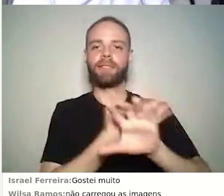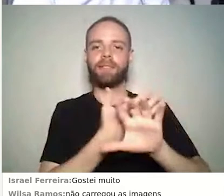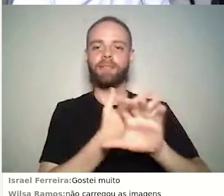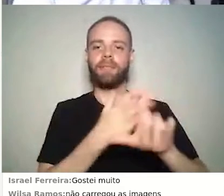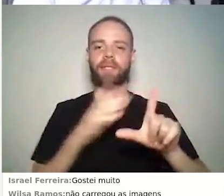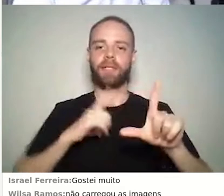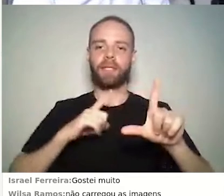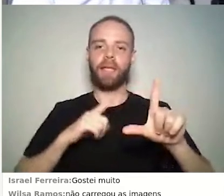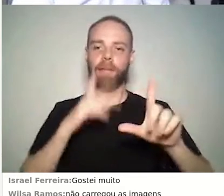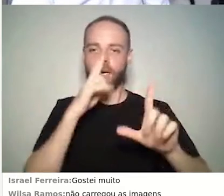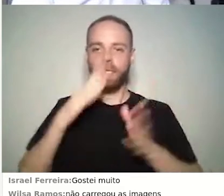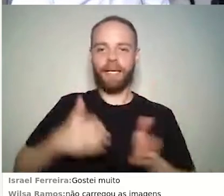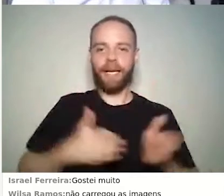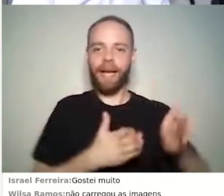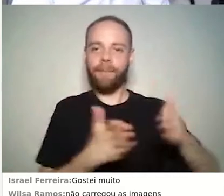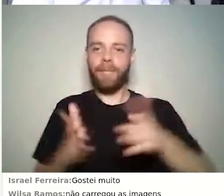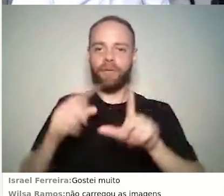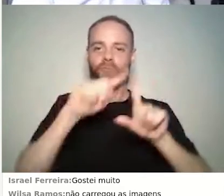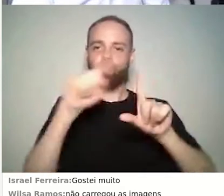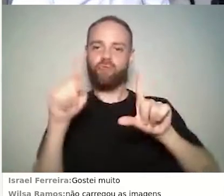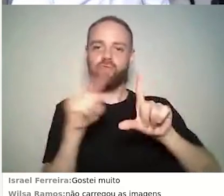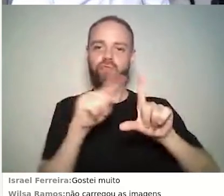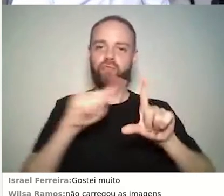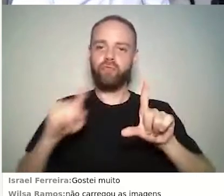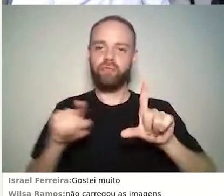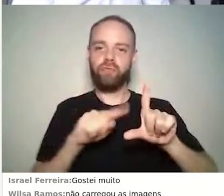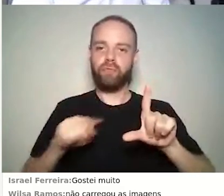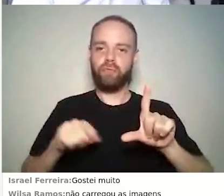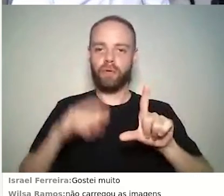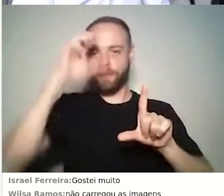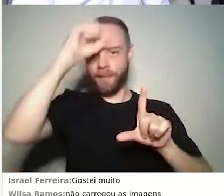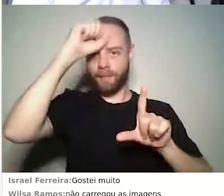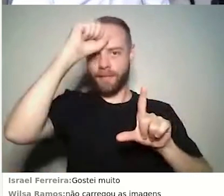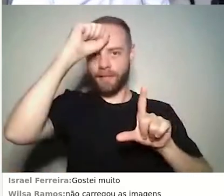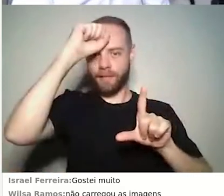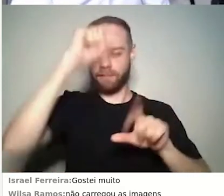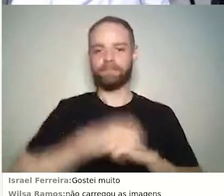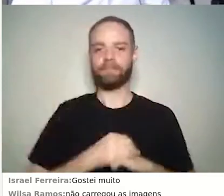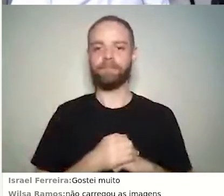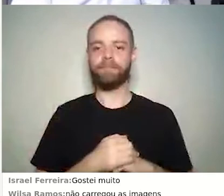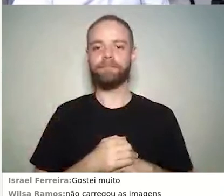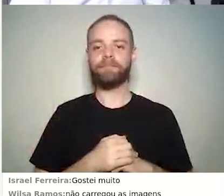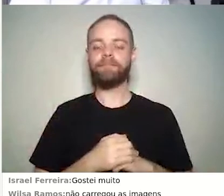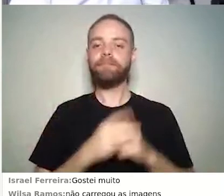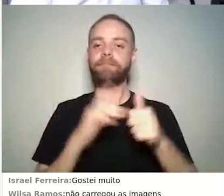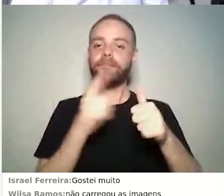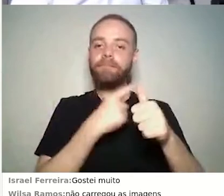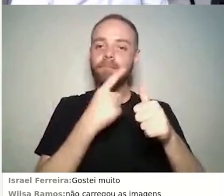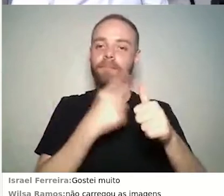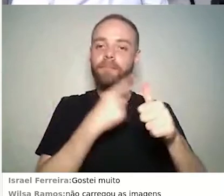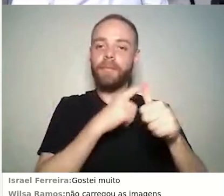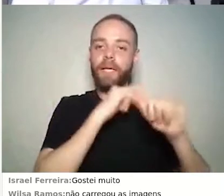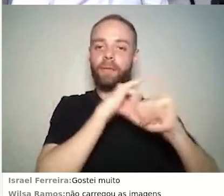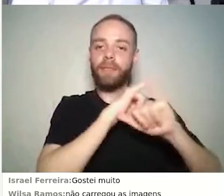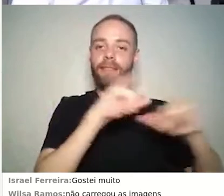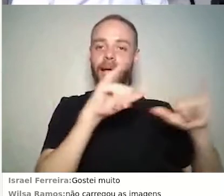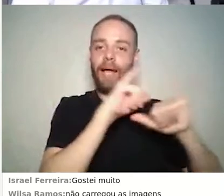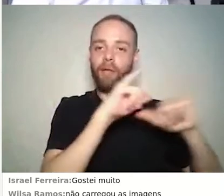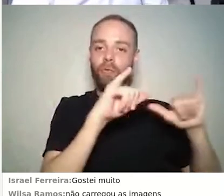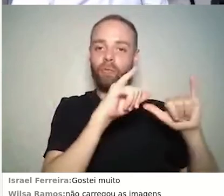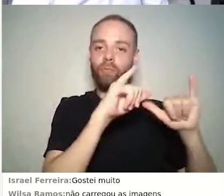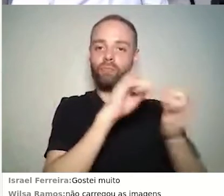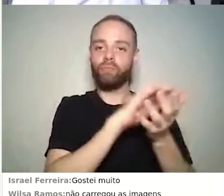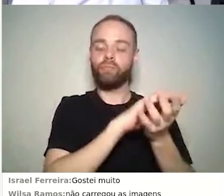de aprendizagem, e é o primeiro dado que a gente tem no